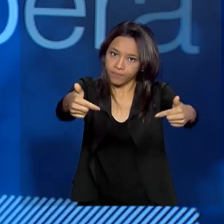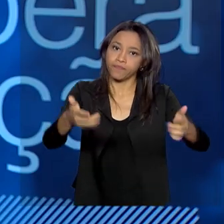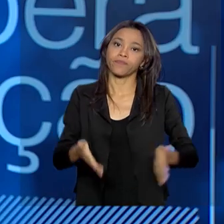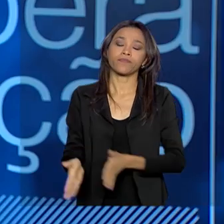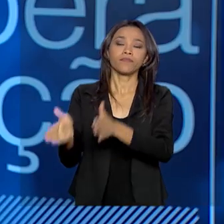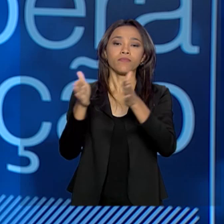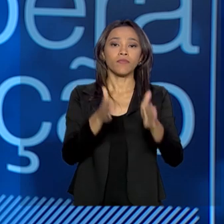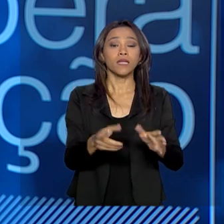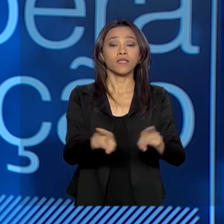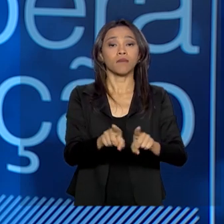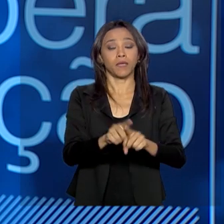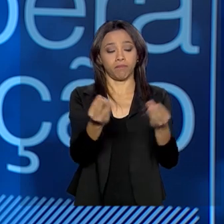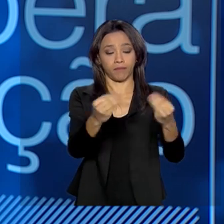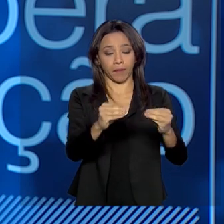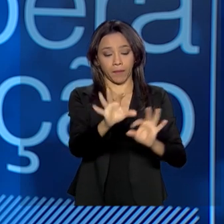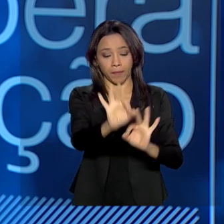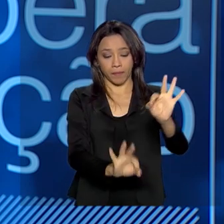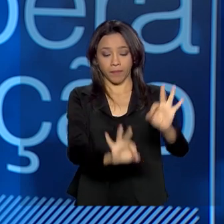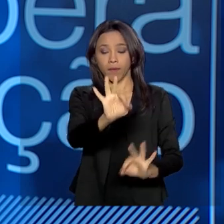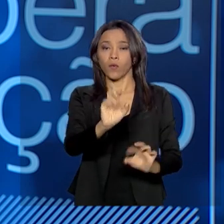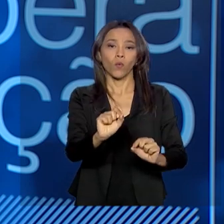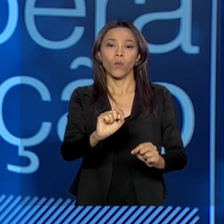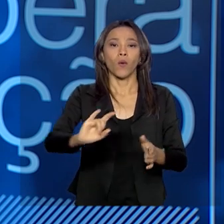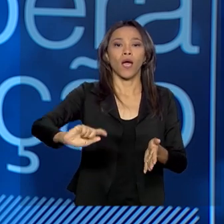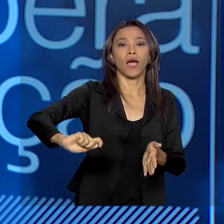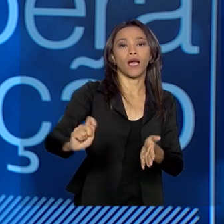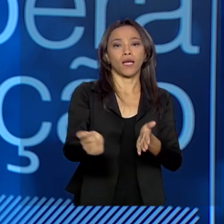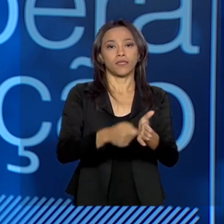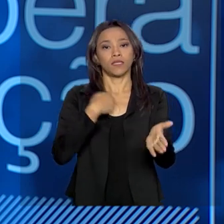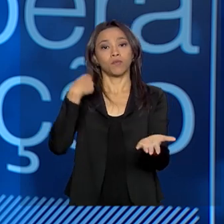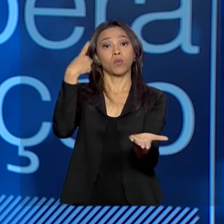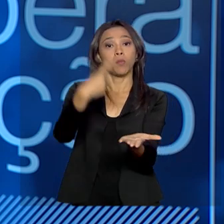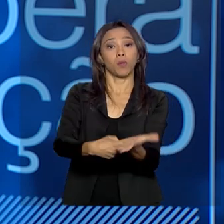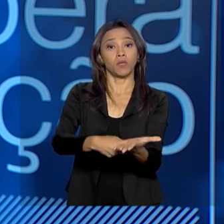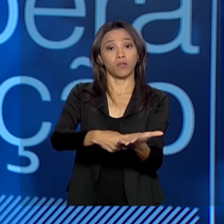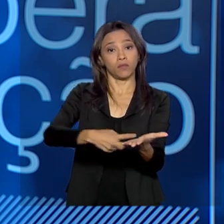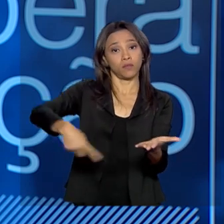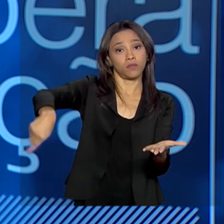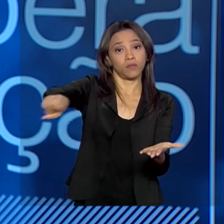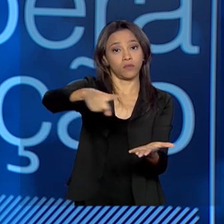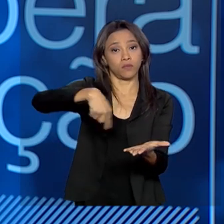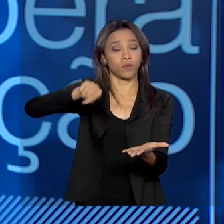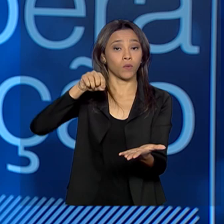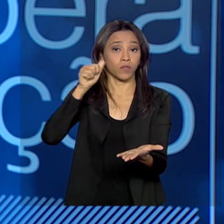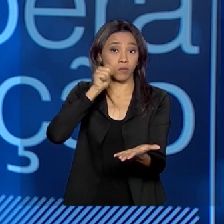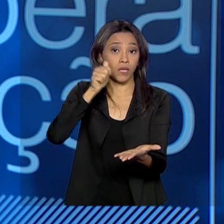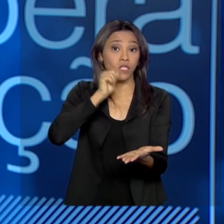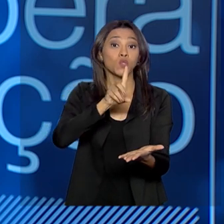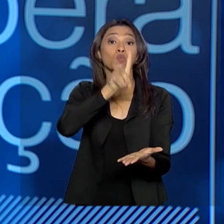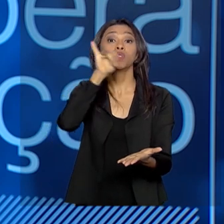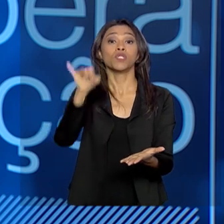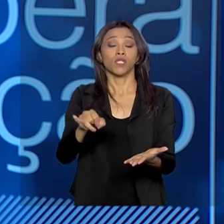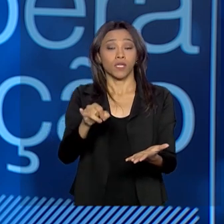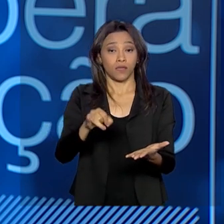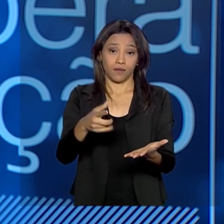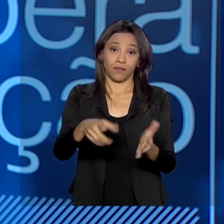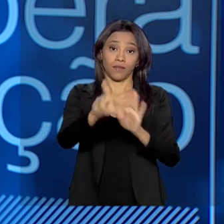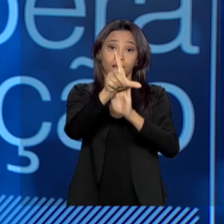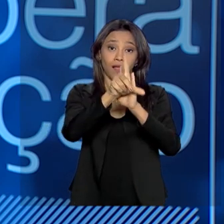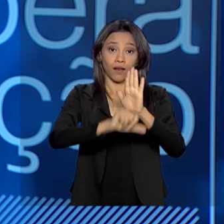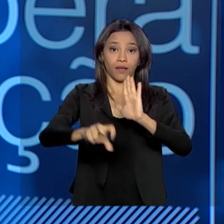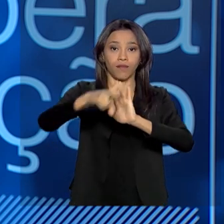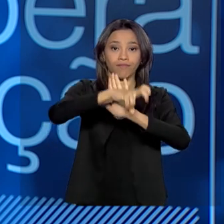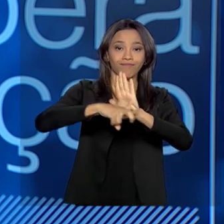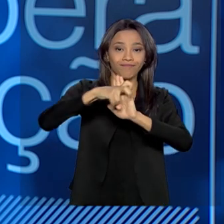traçamos e assinamos o Pacto pelas Mulheres, no dia da Lei Maria da Penha, um